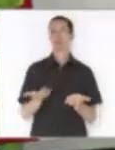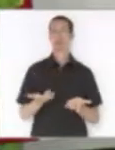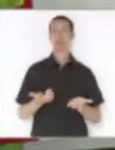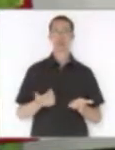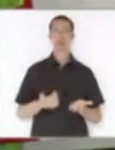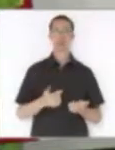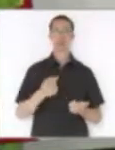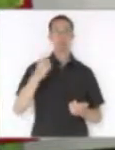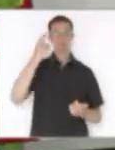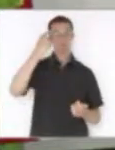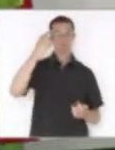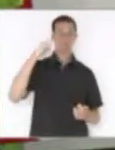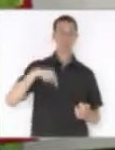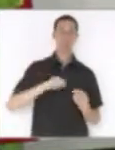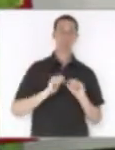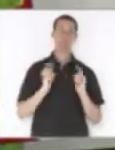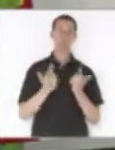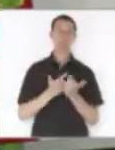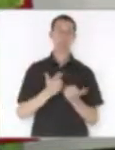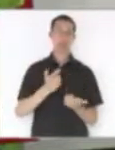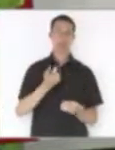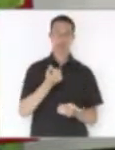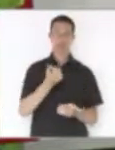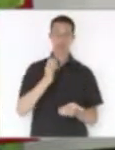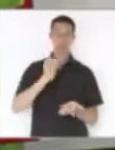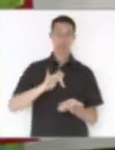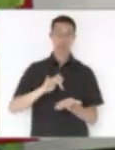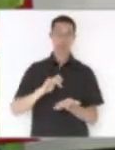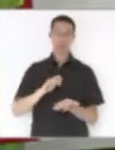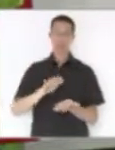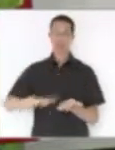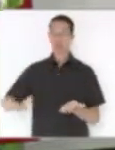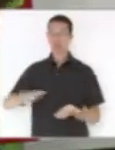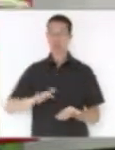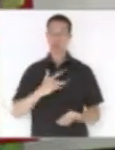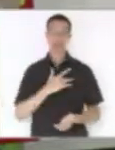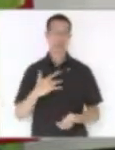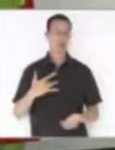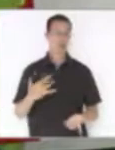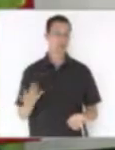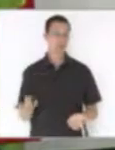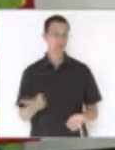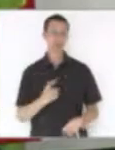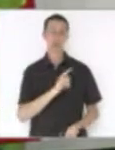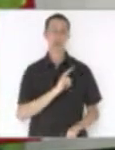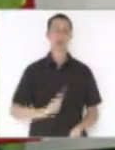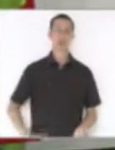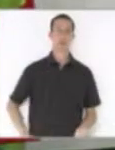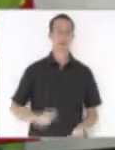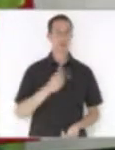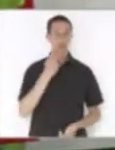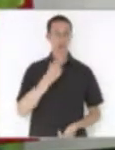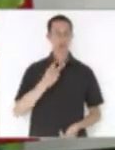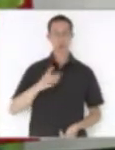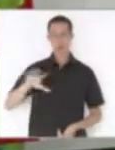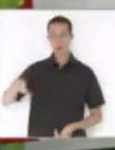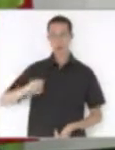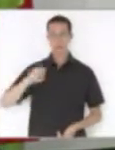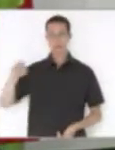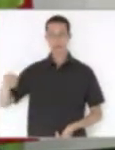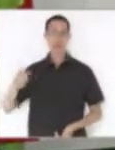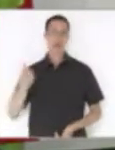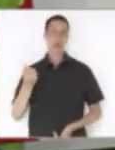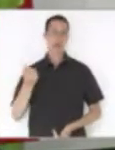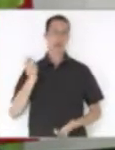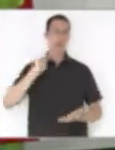a intenção aqui da Assembleia é devolver esse recurso para a saúde. Ele já disse que o governo que vai pagar com esse